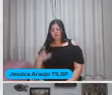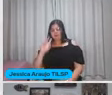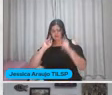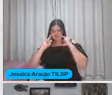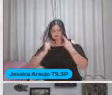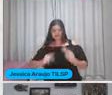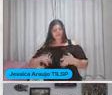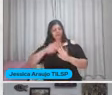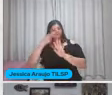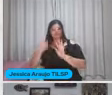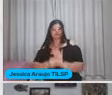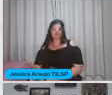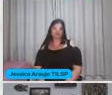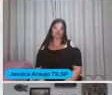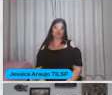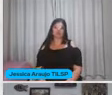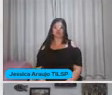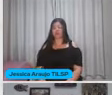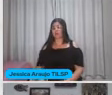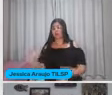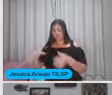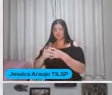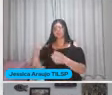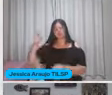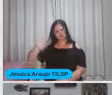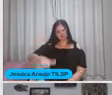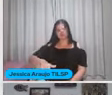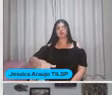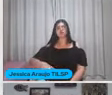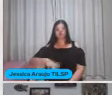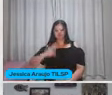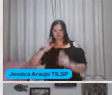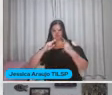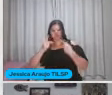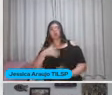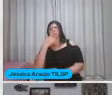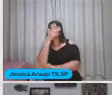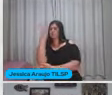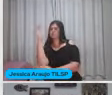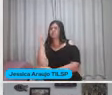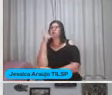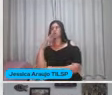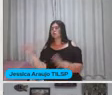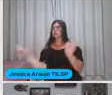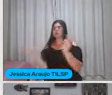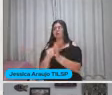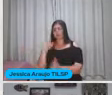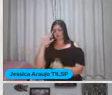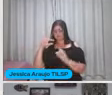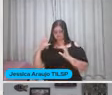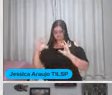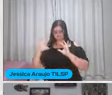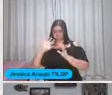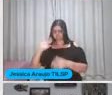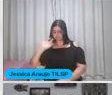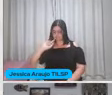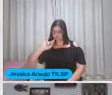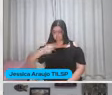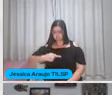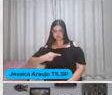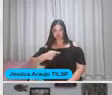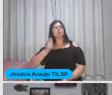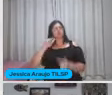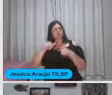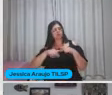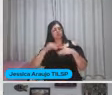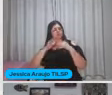como um todo Reconectar esse ser humano Com a natureza E com ele mesmo Porque trabalha essas competências